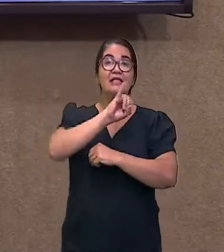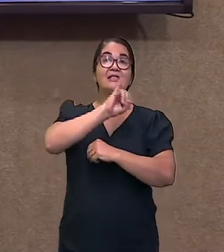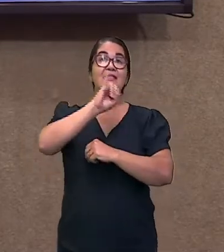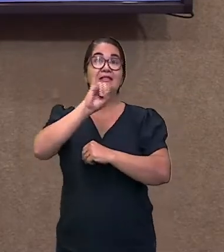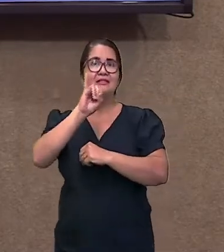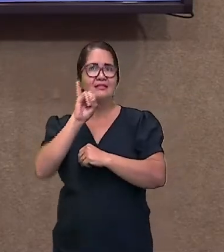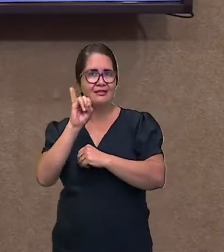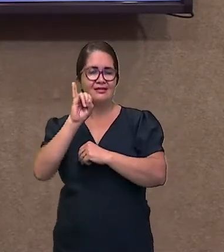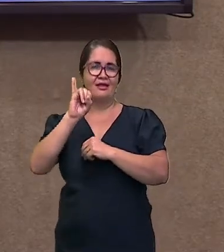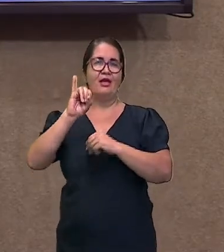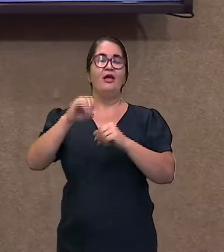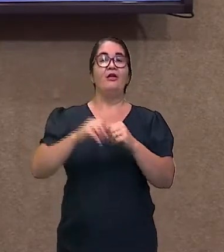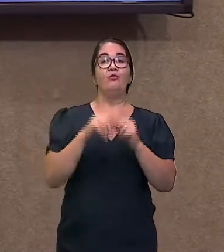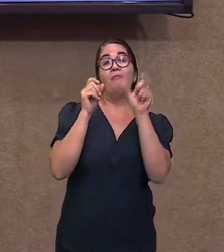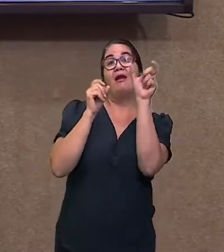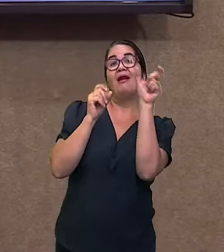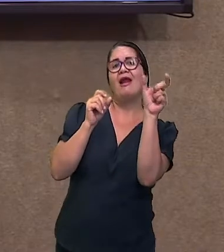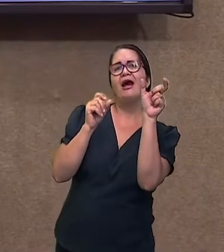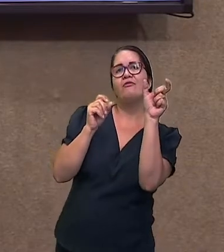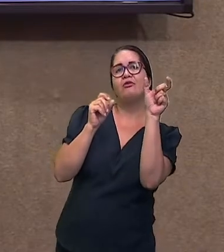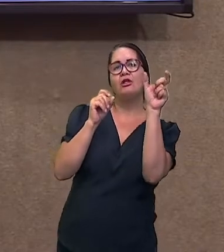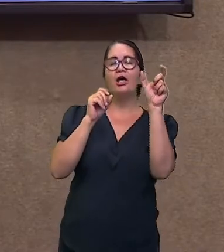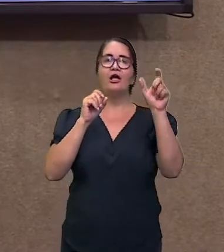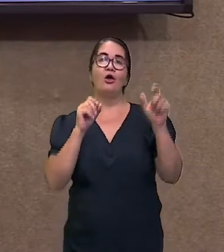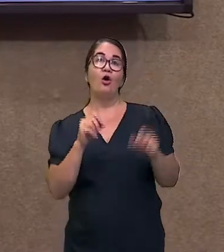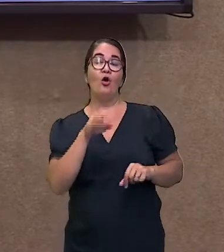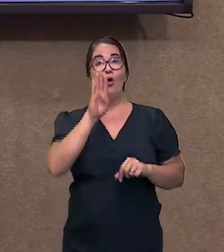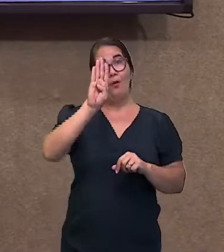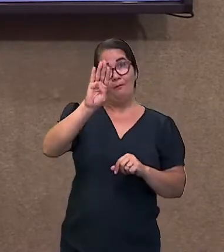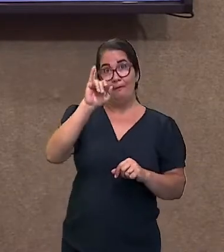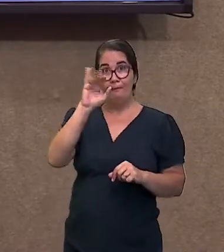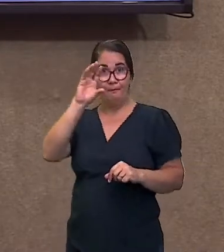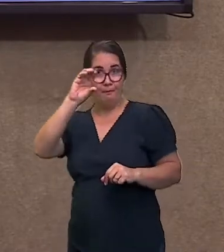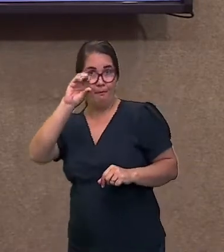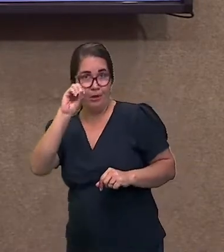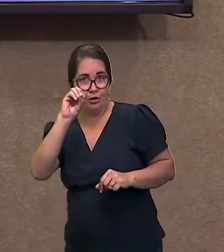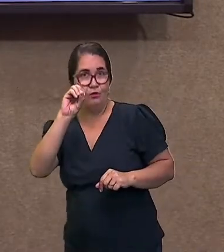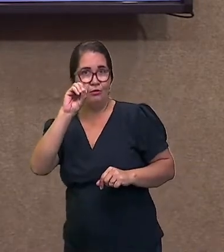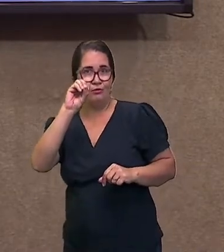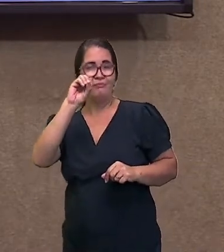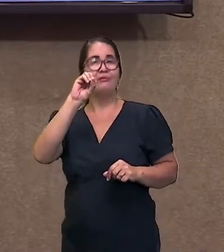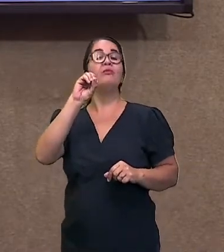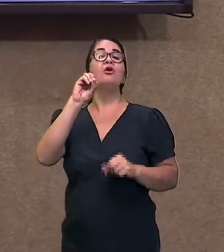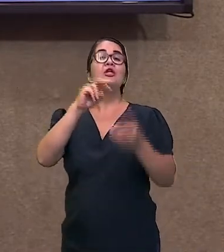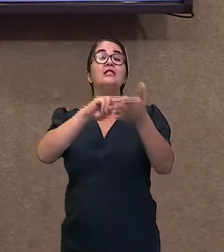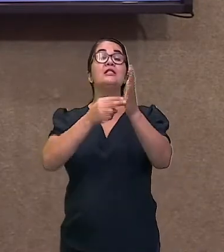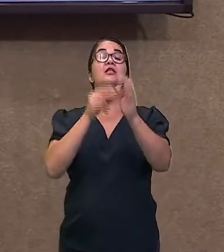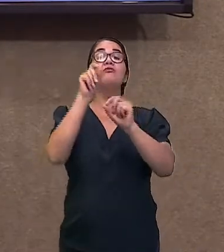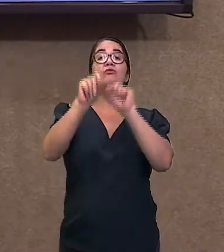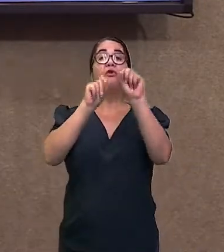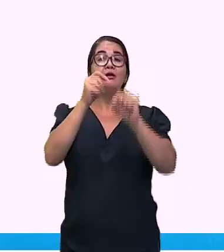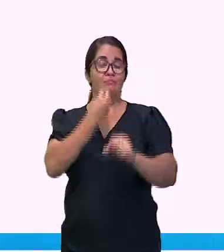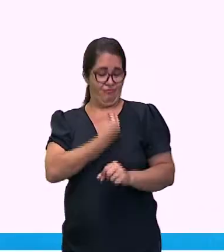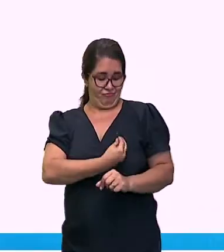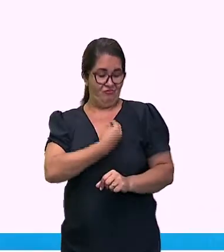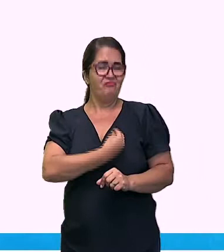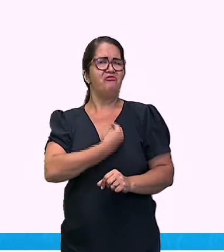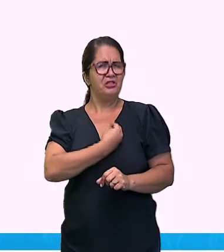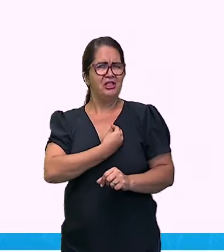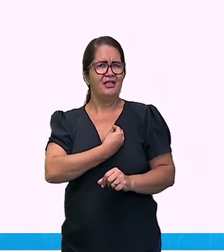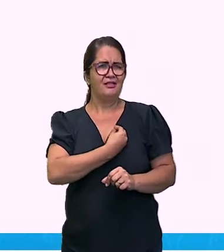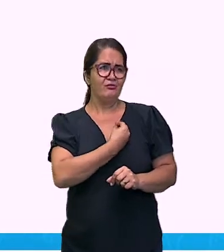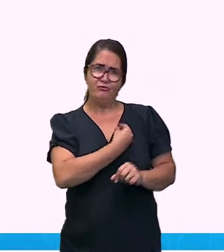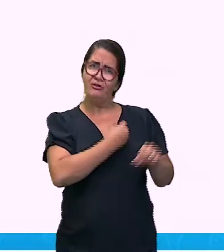existe. Então, se eu falo bio é vida. Então, tudo aquilo que